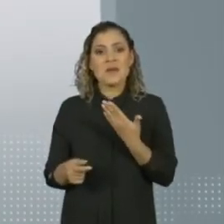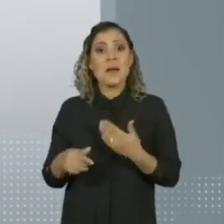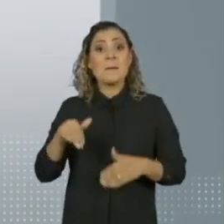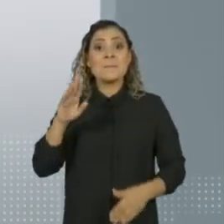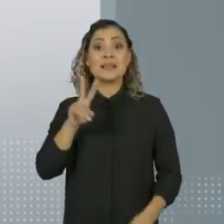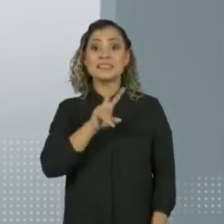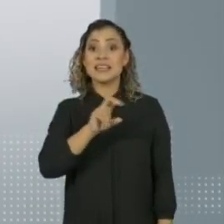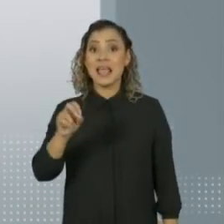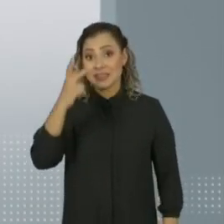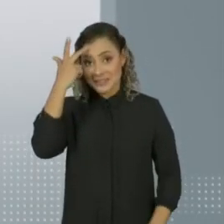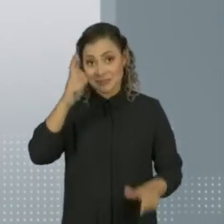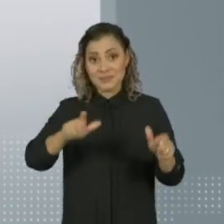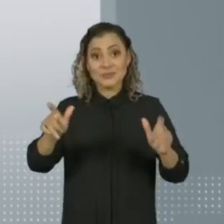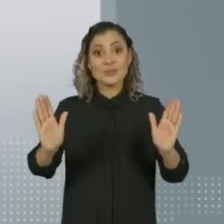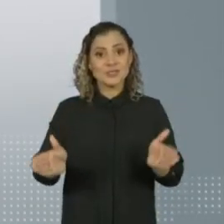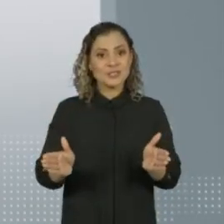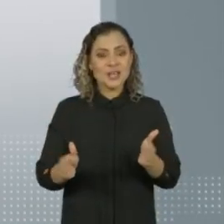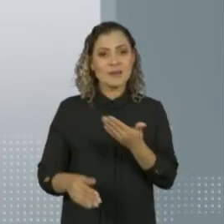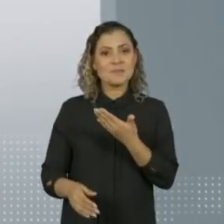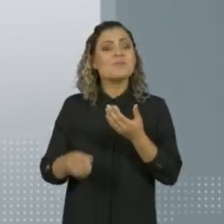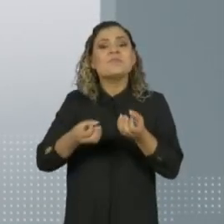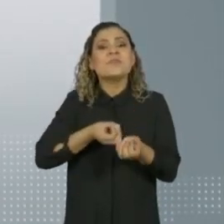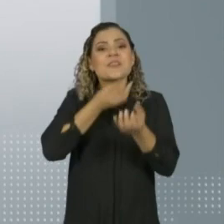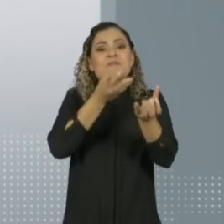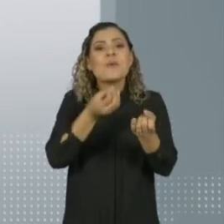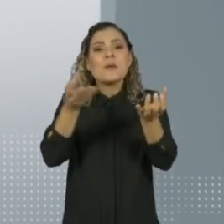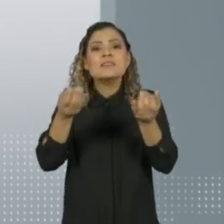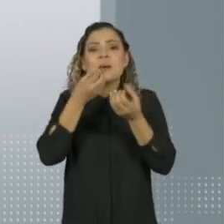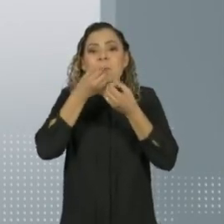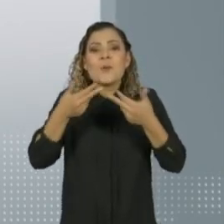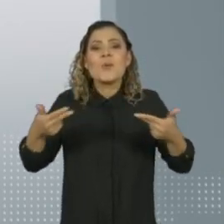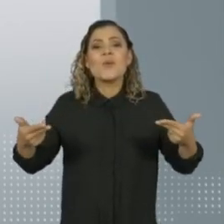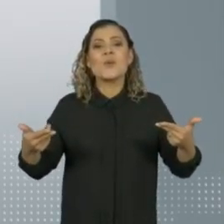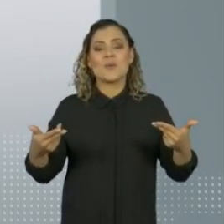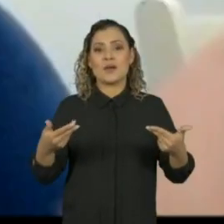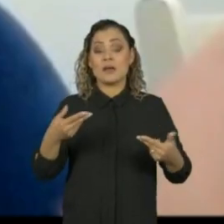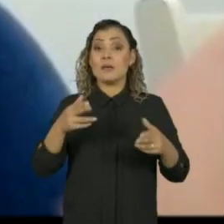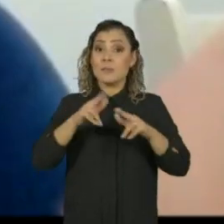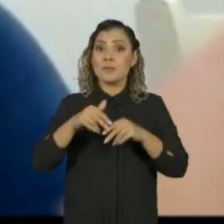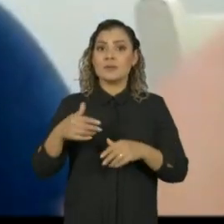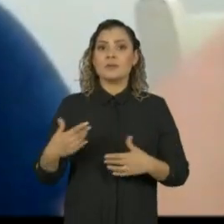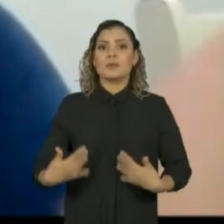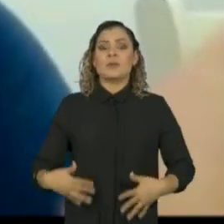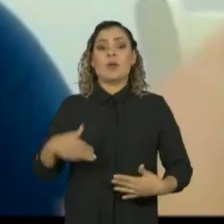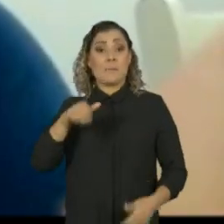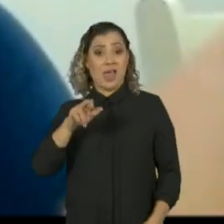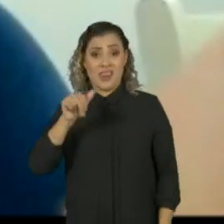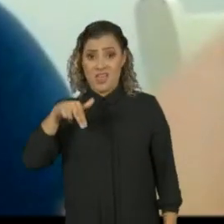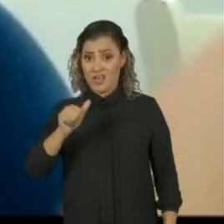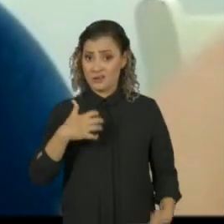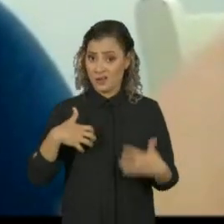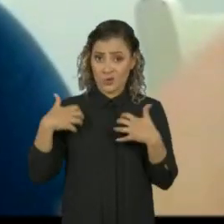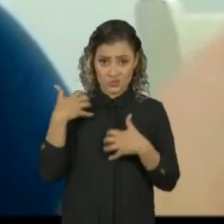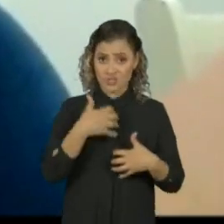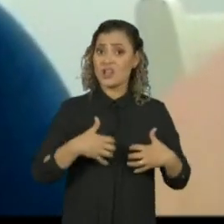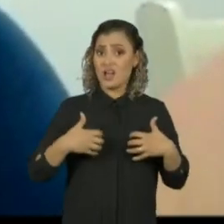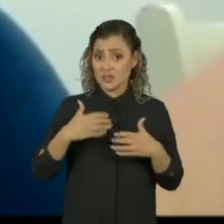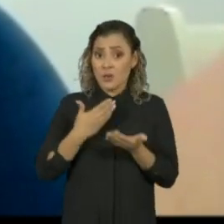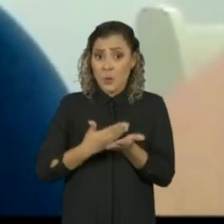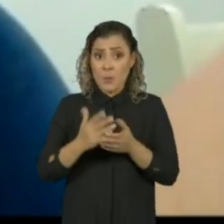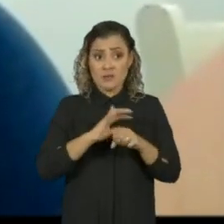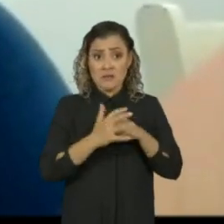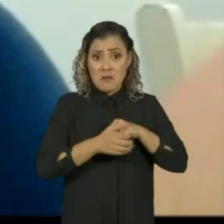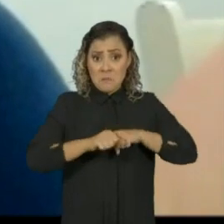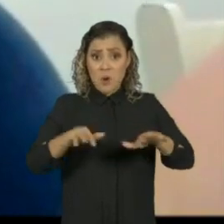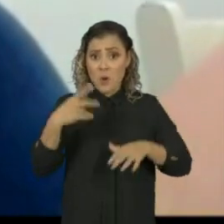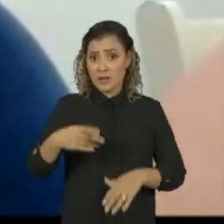500 pessoas compartilhando notícias boas. Salvou Mariane, que estava angustiada desde que o vírus chegou